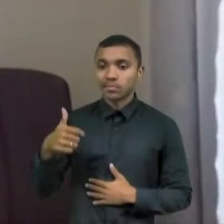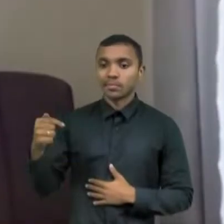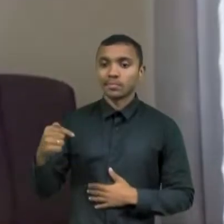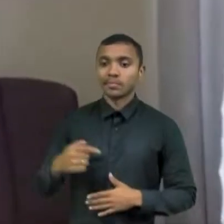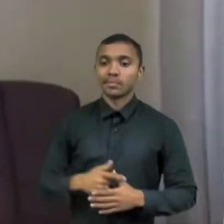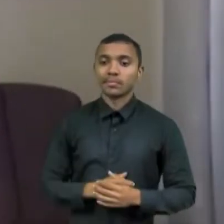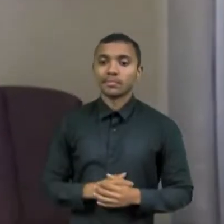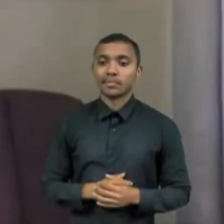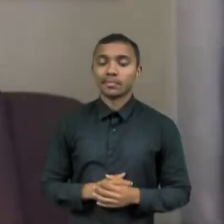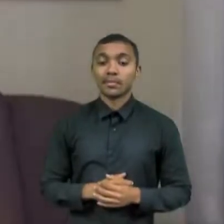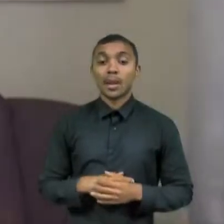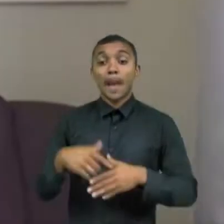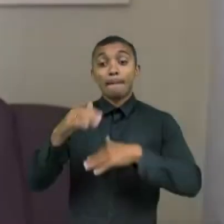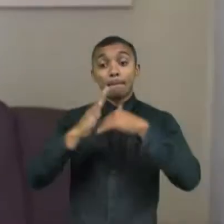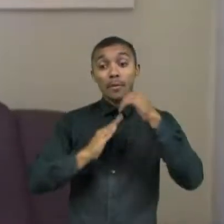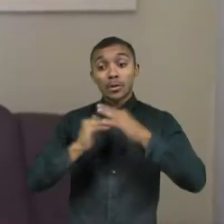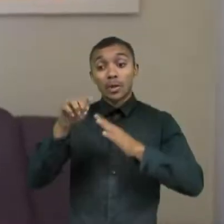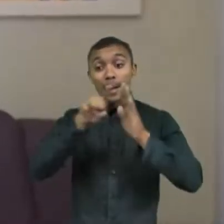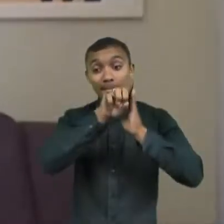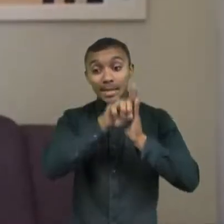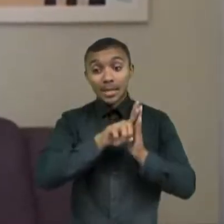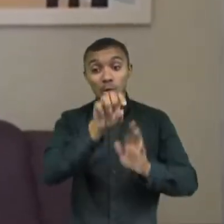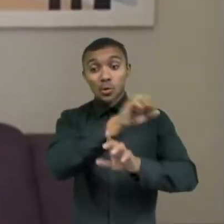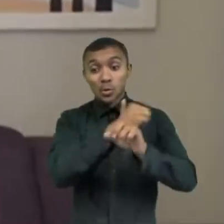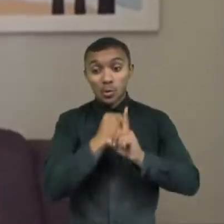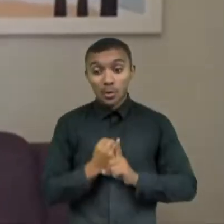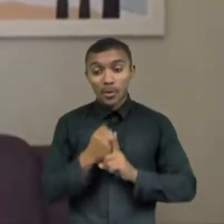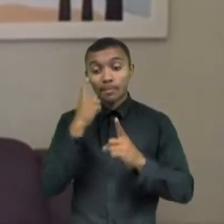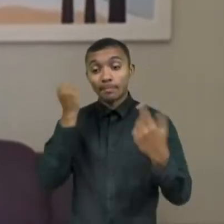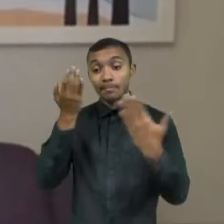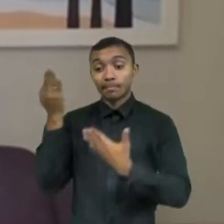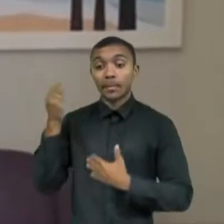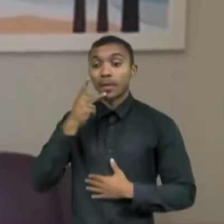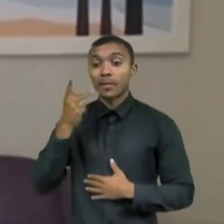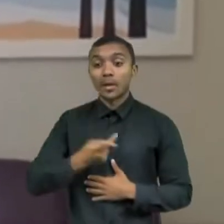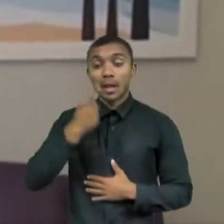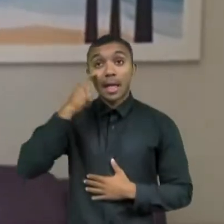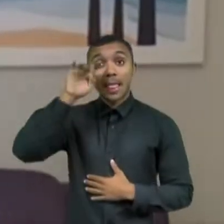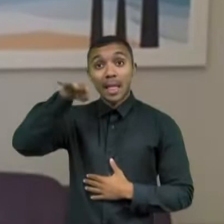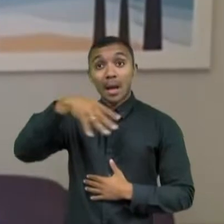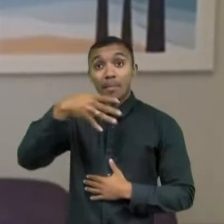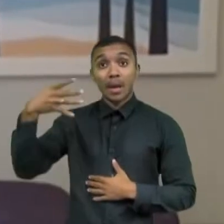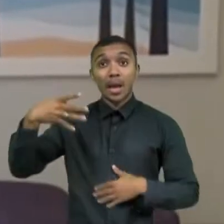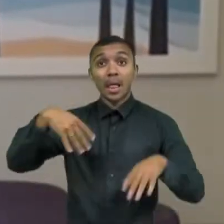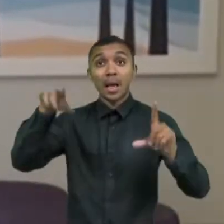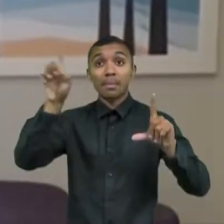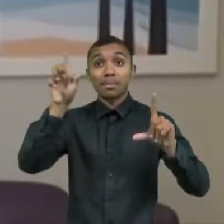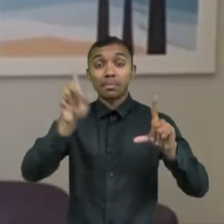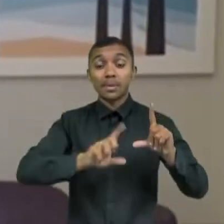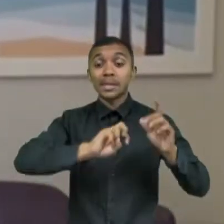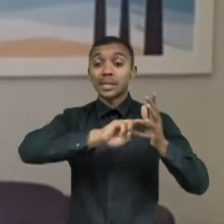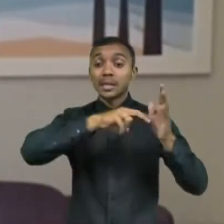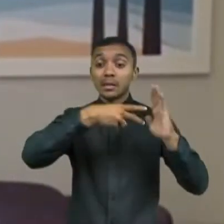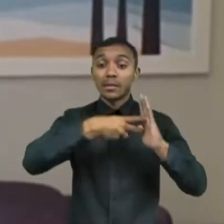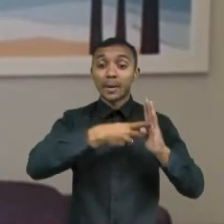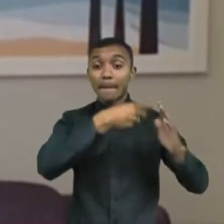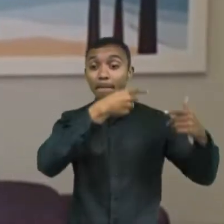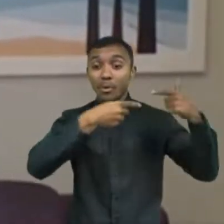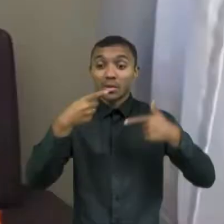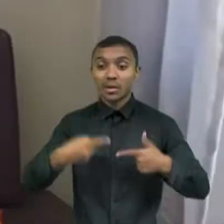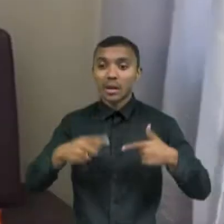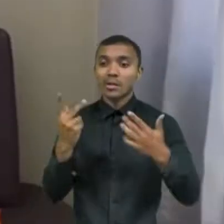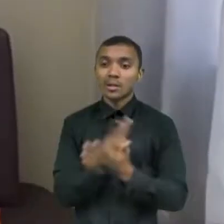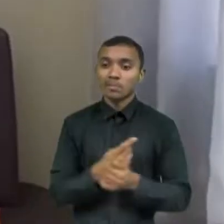o cientista social e político Emanuel Freitas, os números revelam o resultado de decisões políticas que têm entrado em curso no